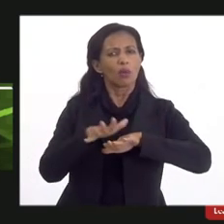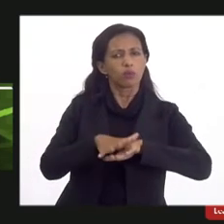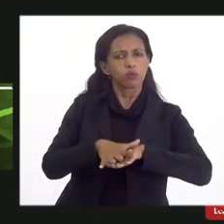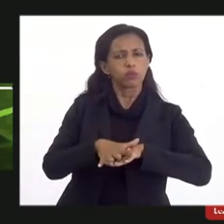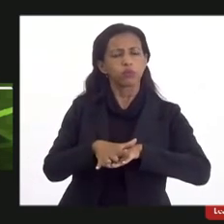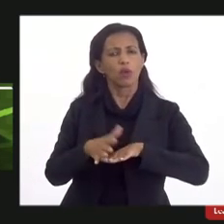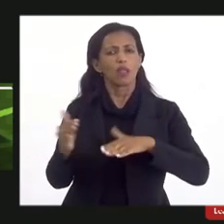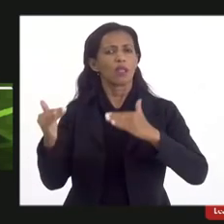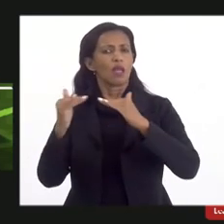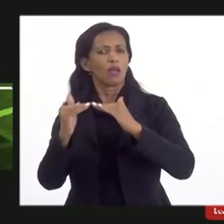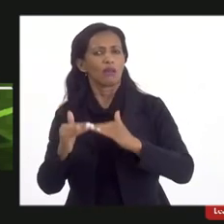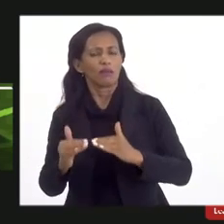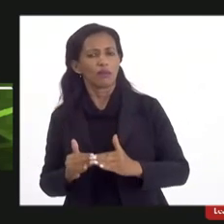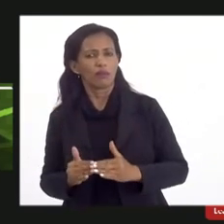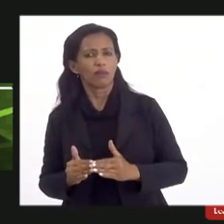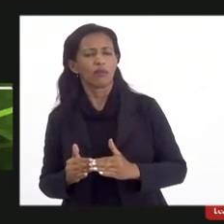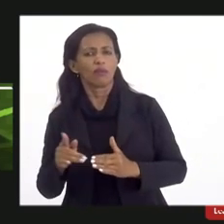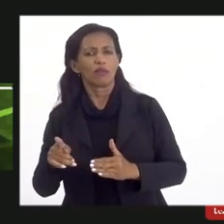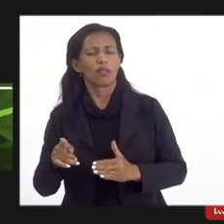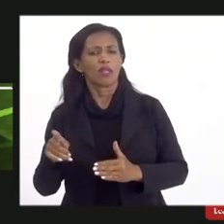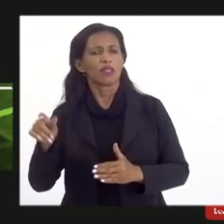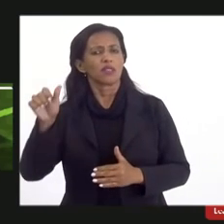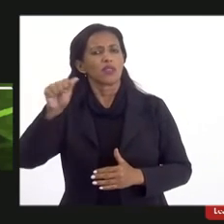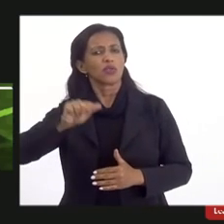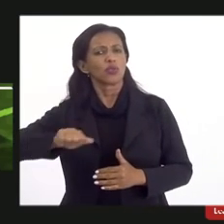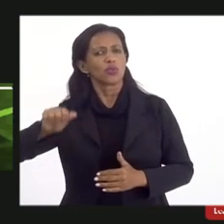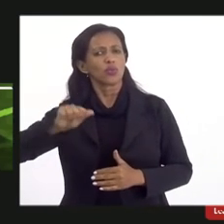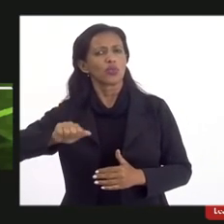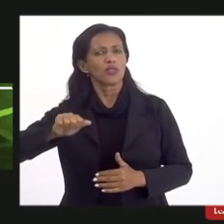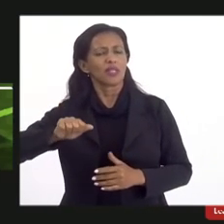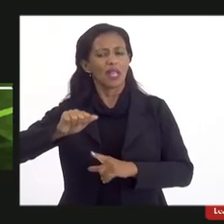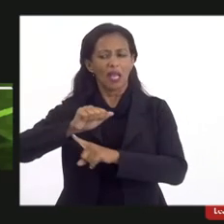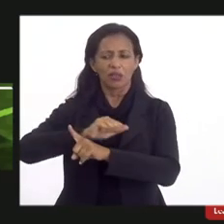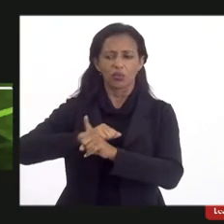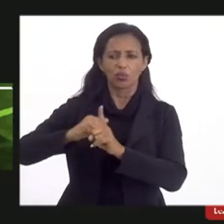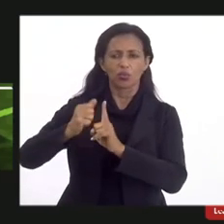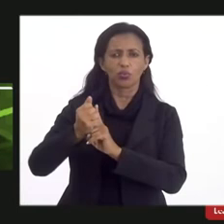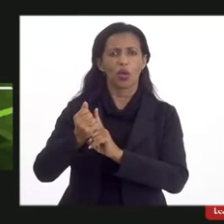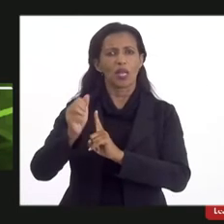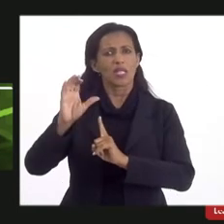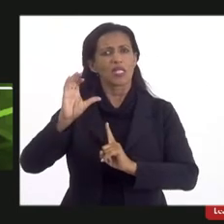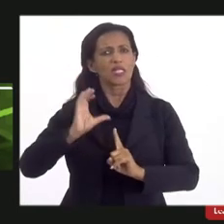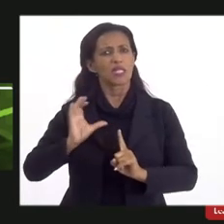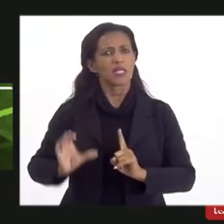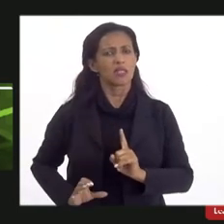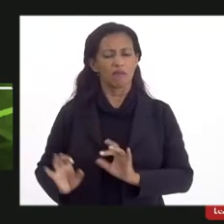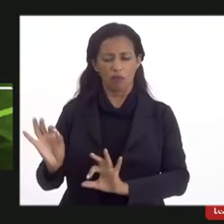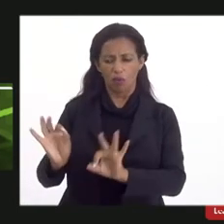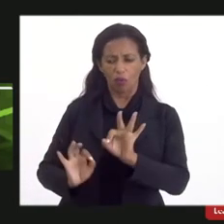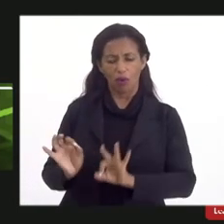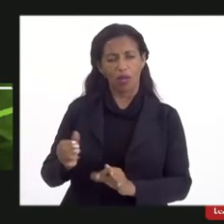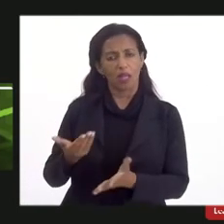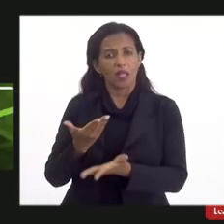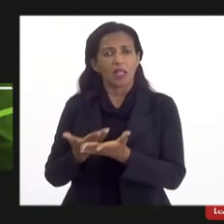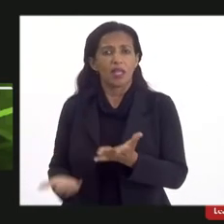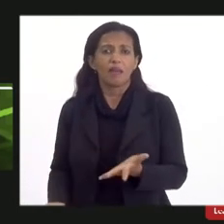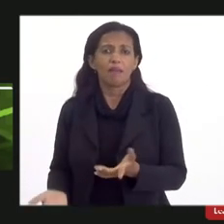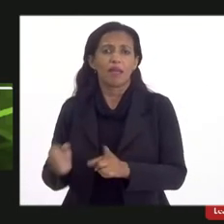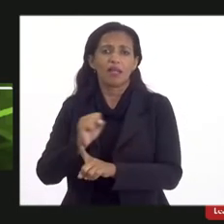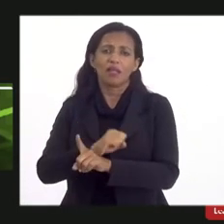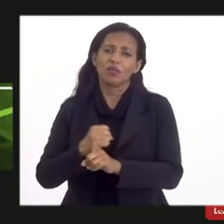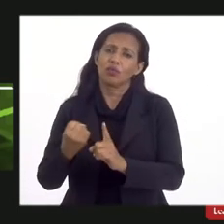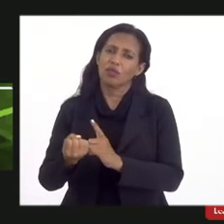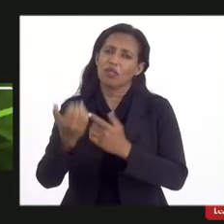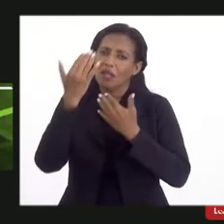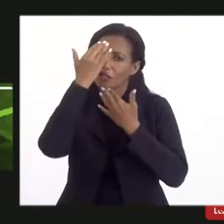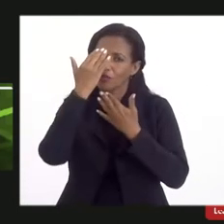e a favor da sociedade civil organizada quem vai perder é a sociedade muito obrigado